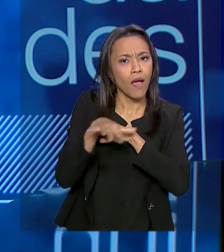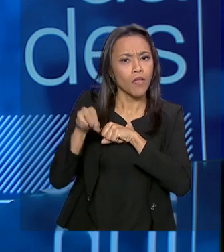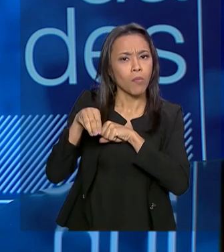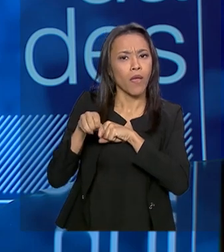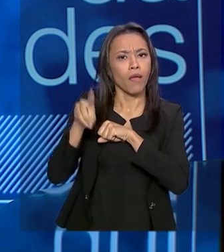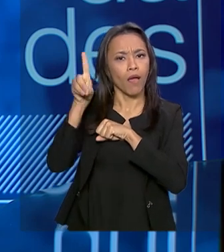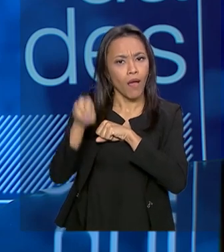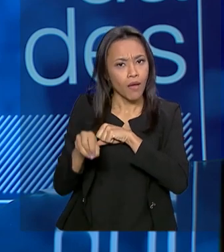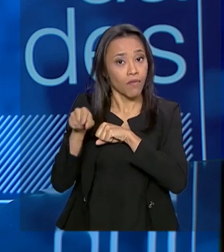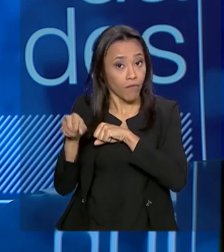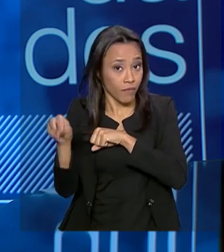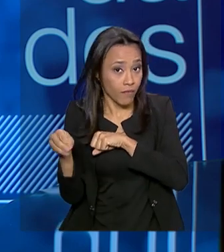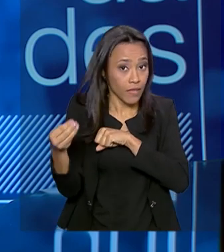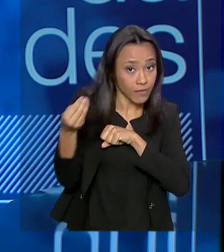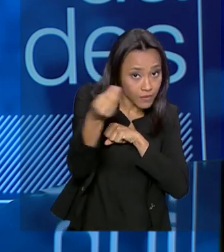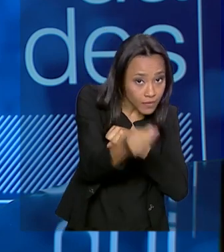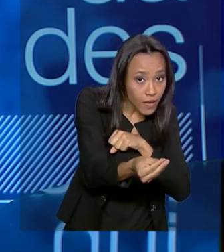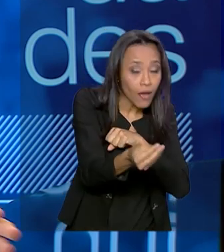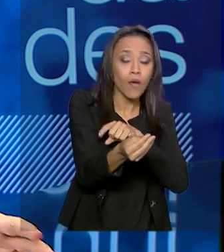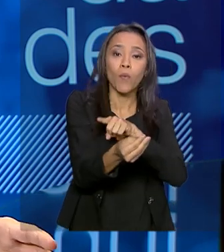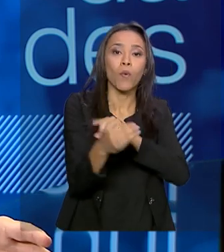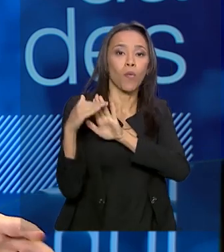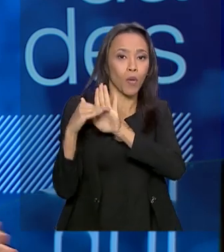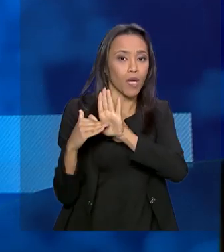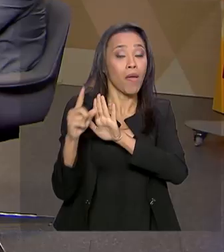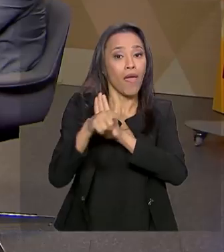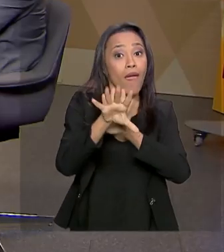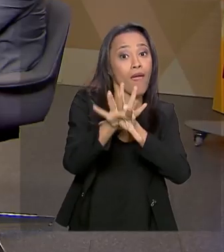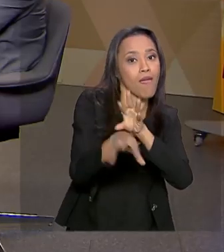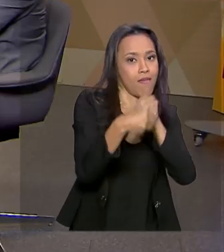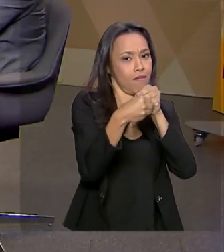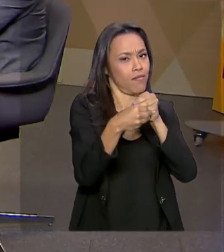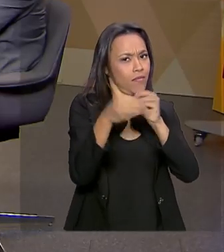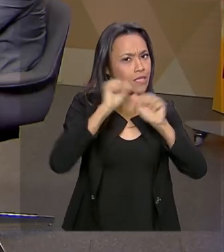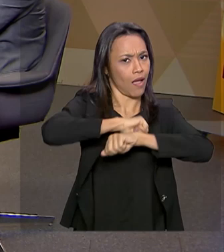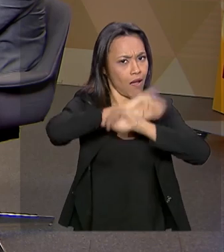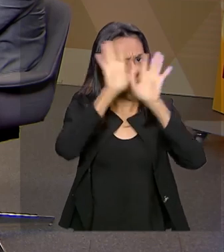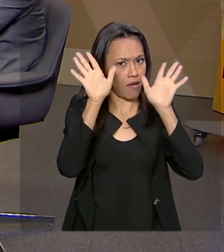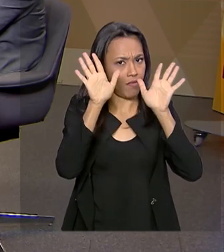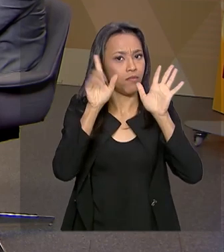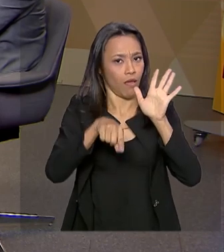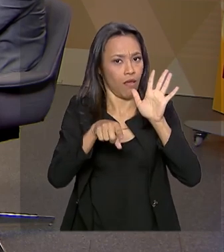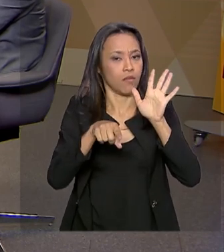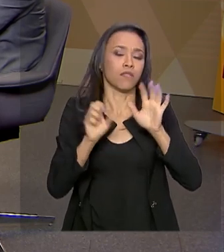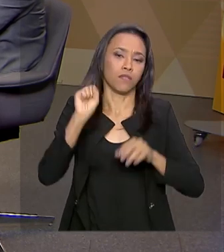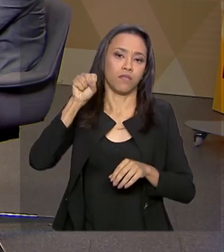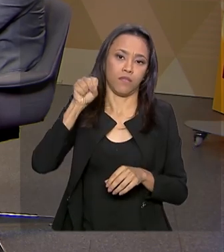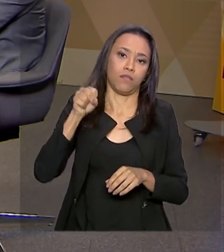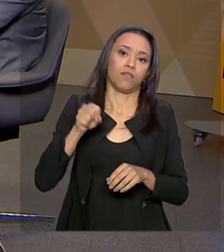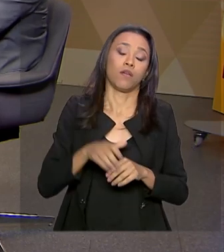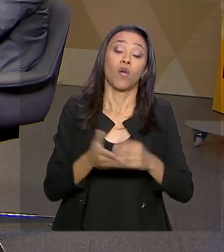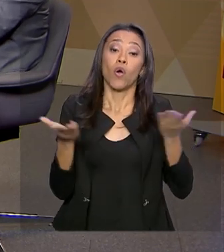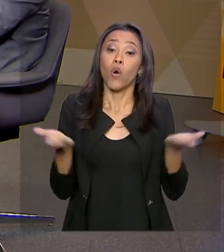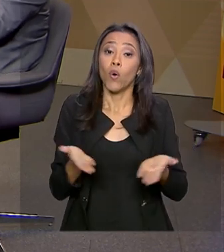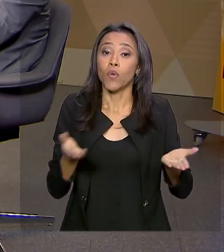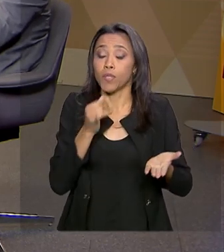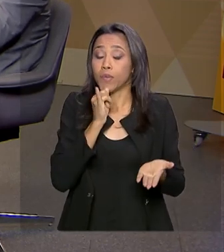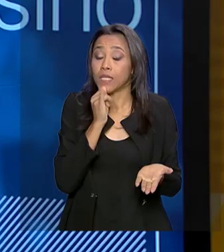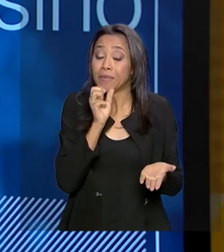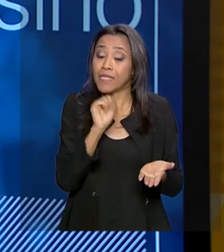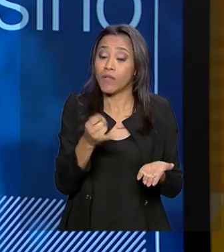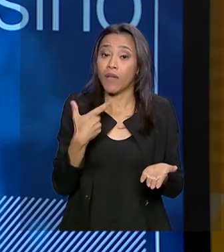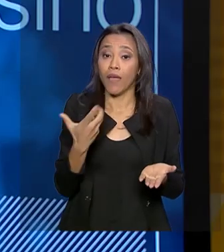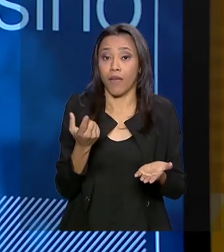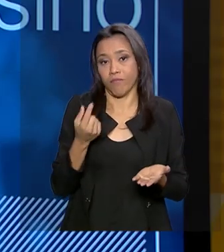oportunizados pelo Futurice vai ser uma renda extra. Isso tem que ficar bem claro. Perfeitamente. Então, hoje, se eu quiser fazer uma